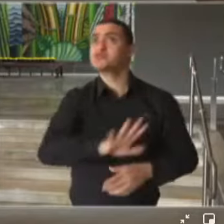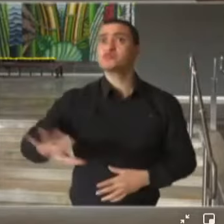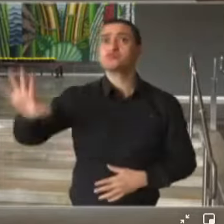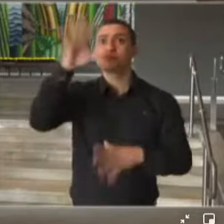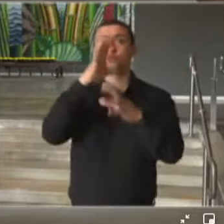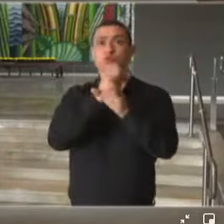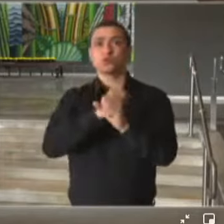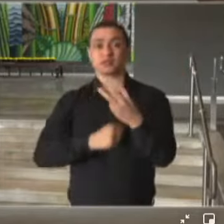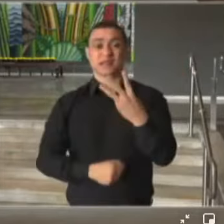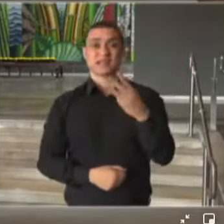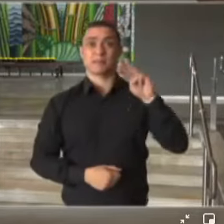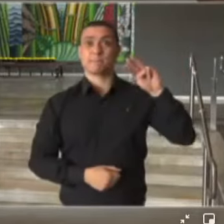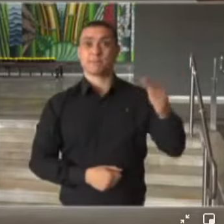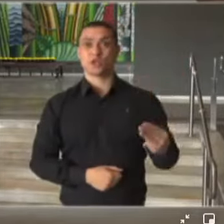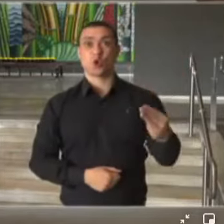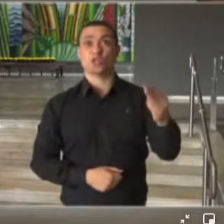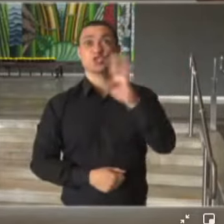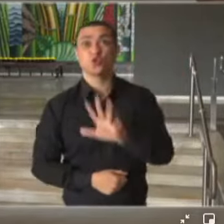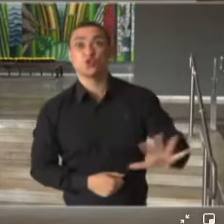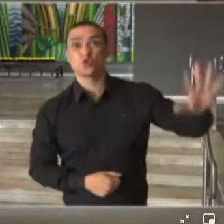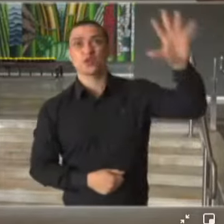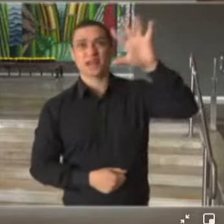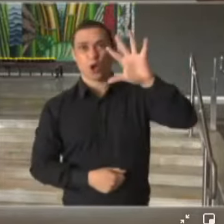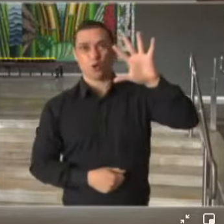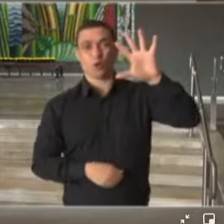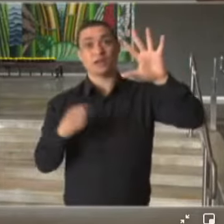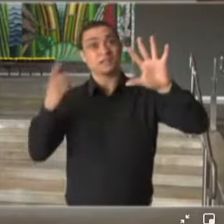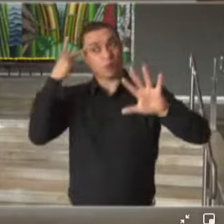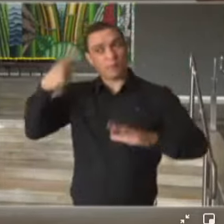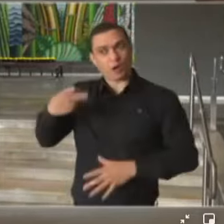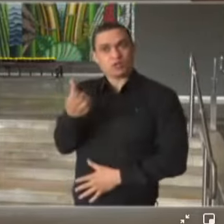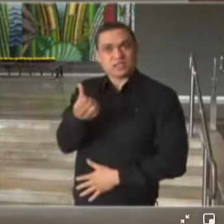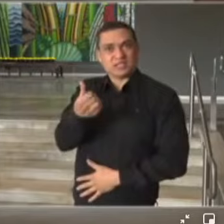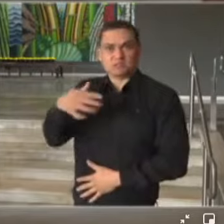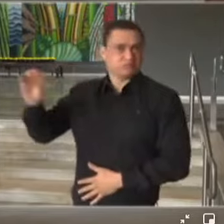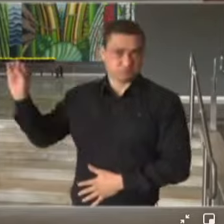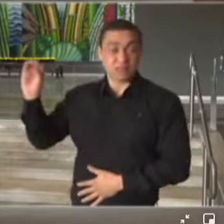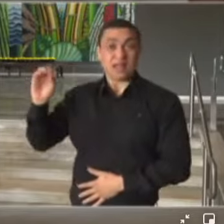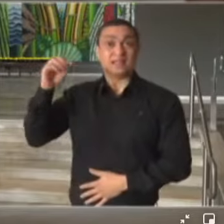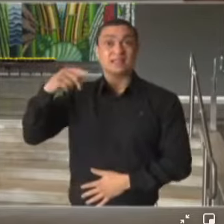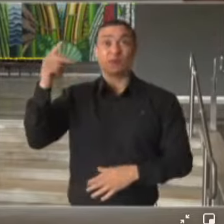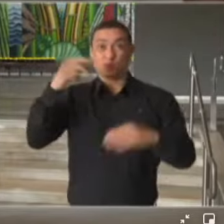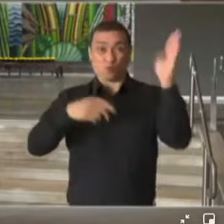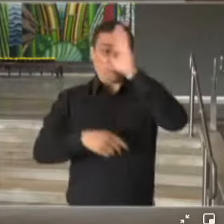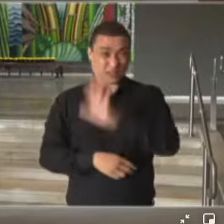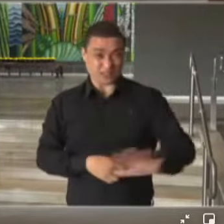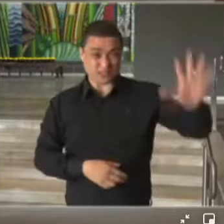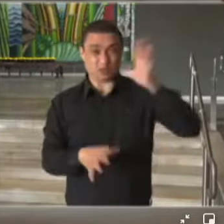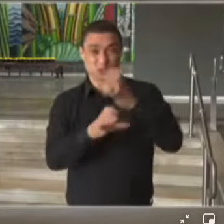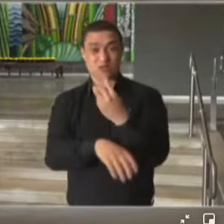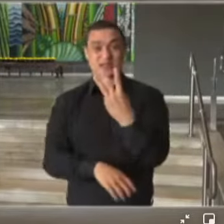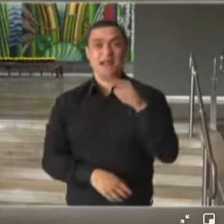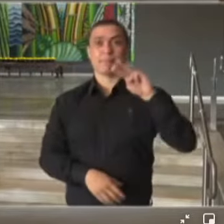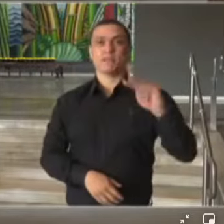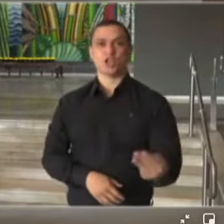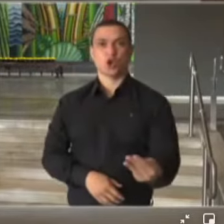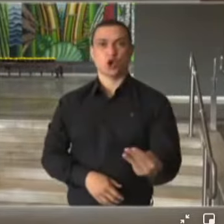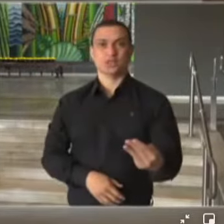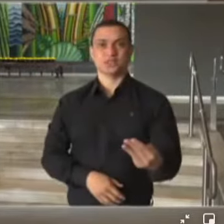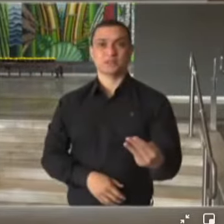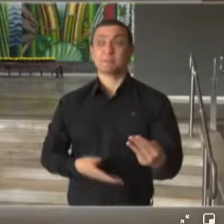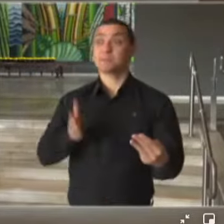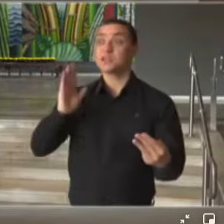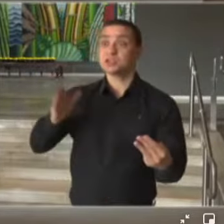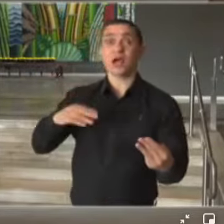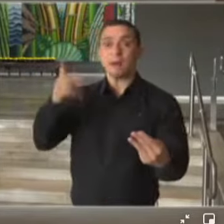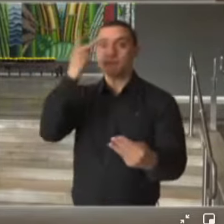3 milhões de doses da vacina. Portanto, a nível nacional, são 3 milhões de doses de uma vacina que deveria